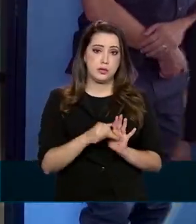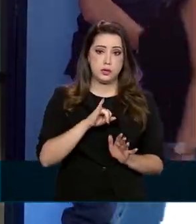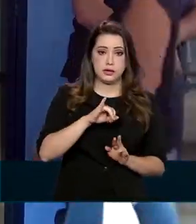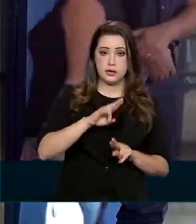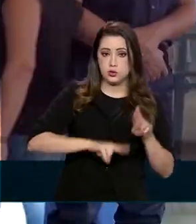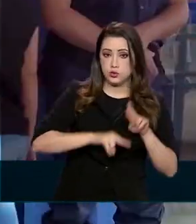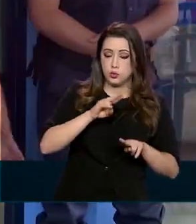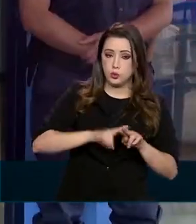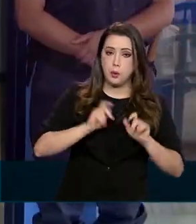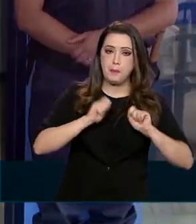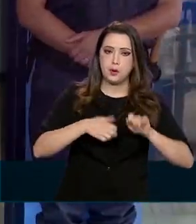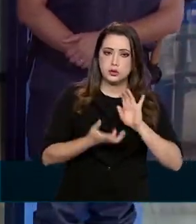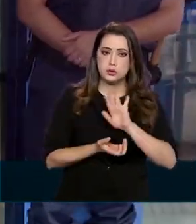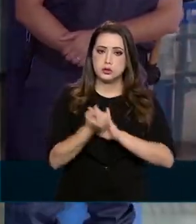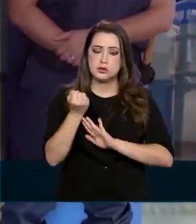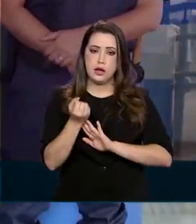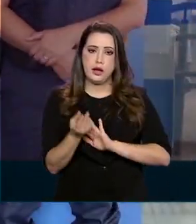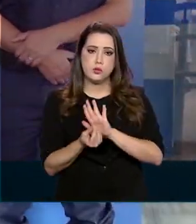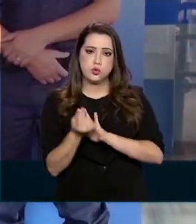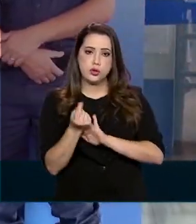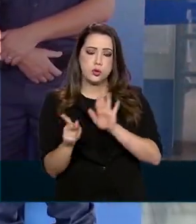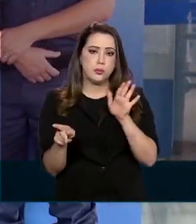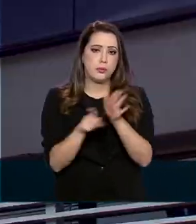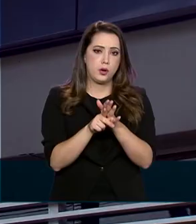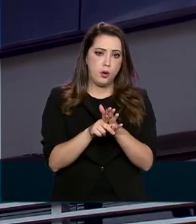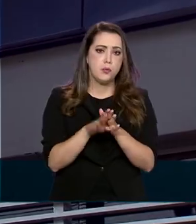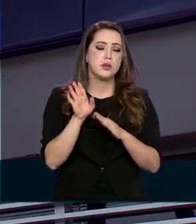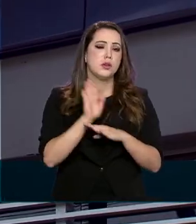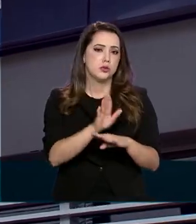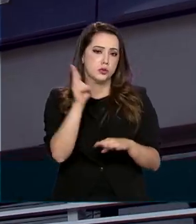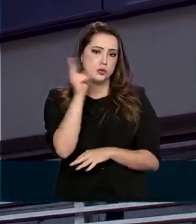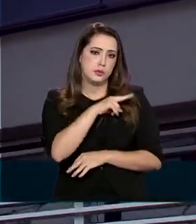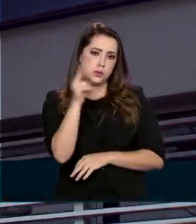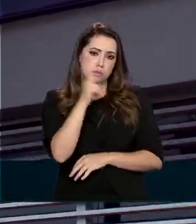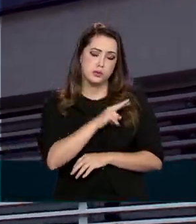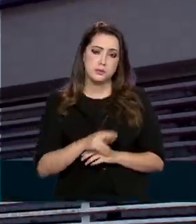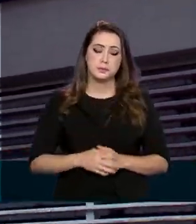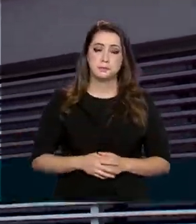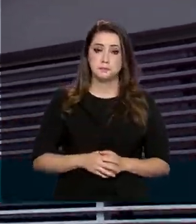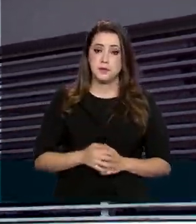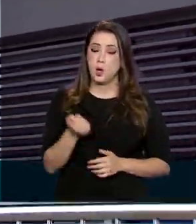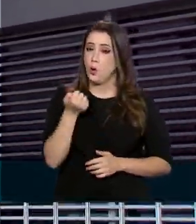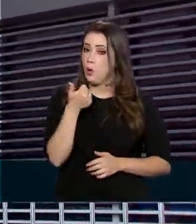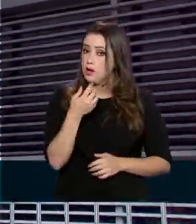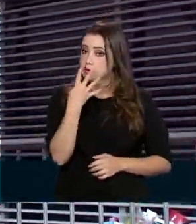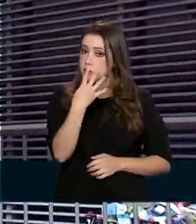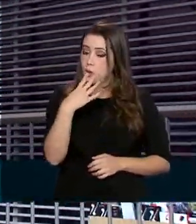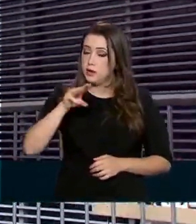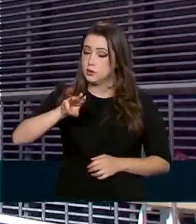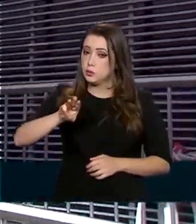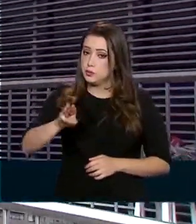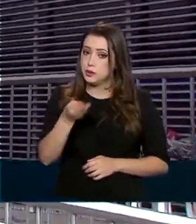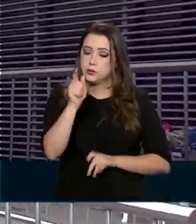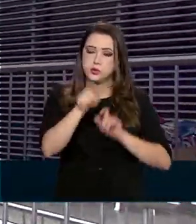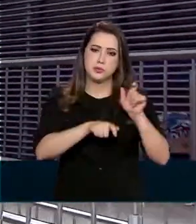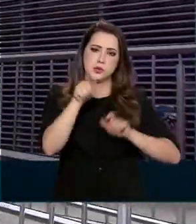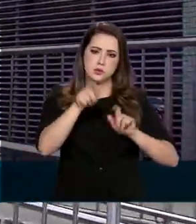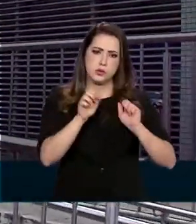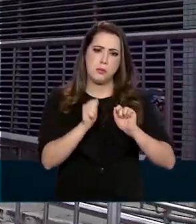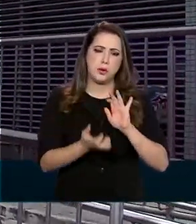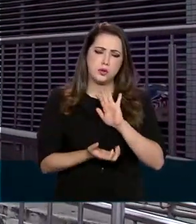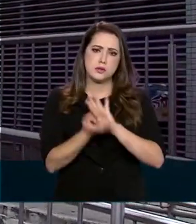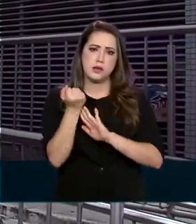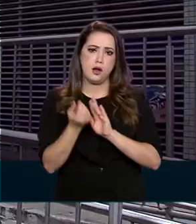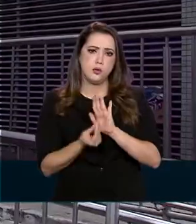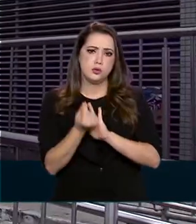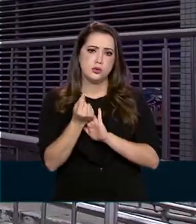junho poderá fazer o saque em espécie do auxílio emergencial. Quase 4 milhões de pessoas que poderão sacar o